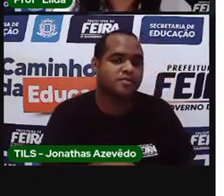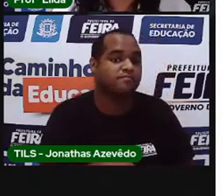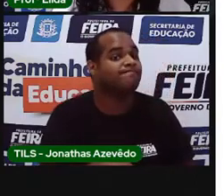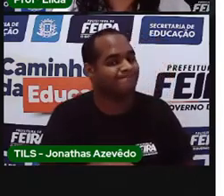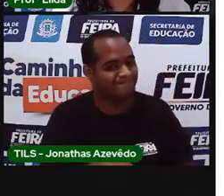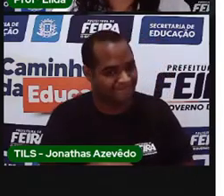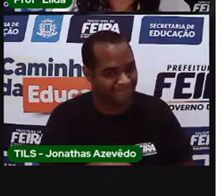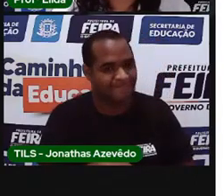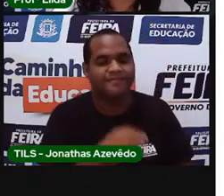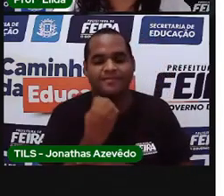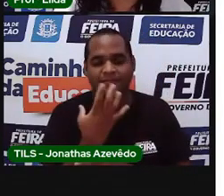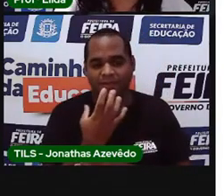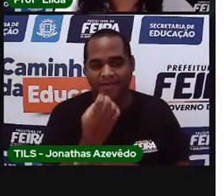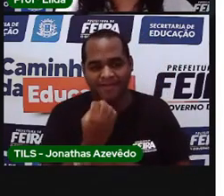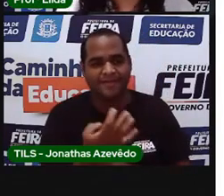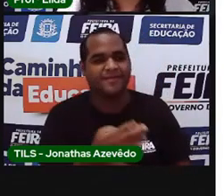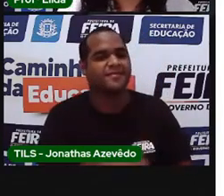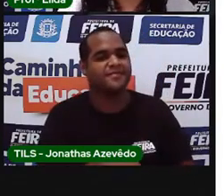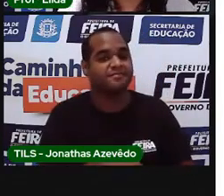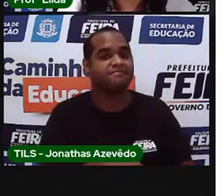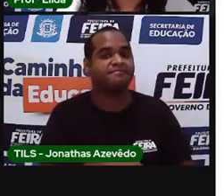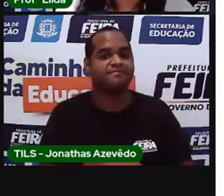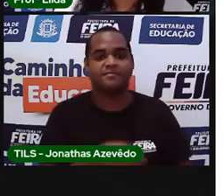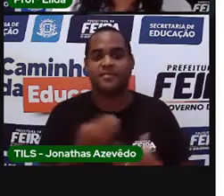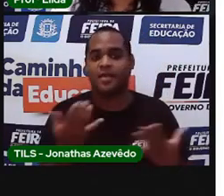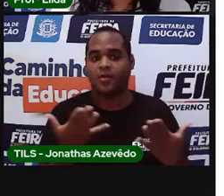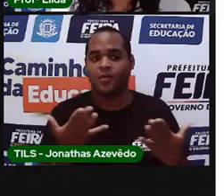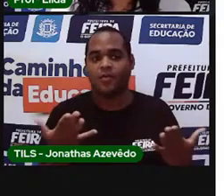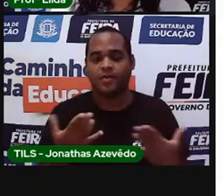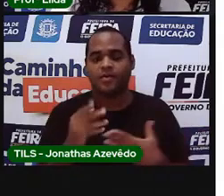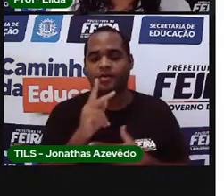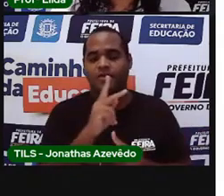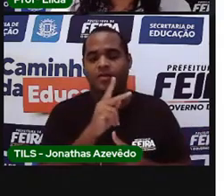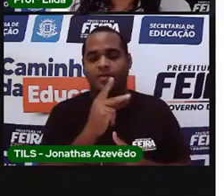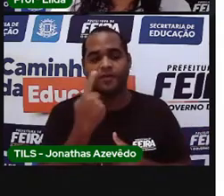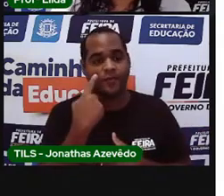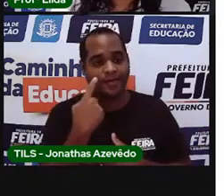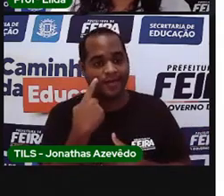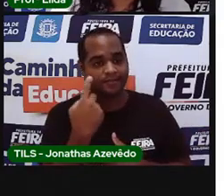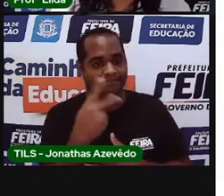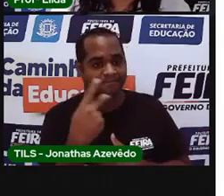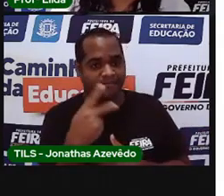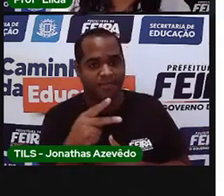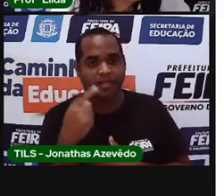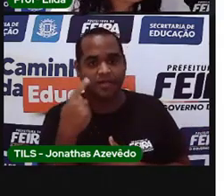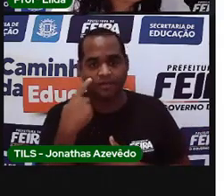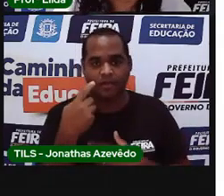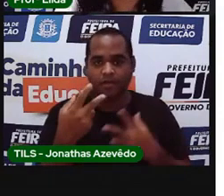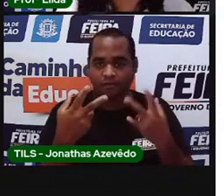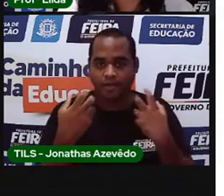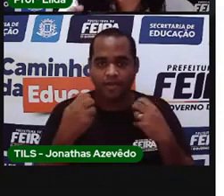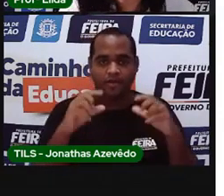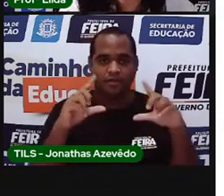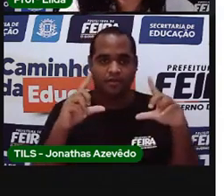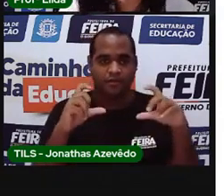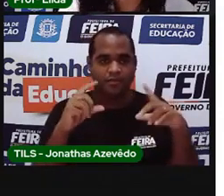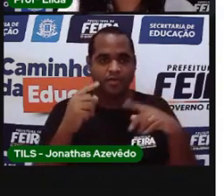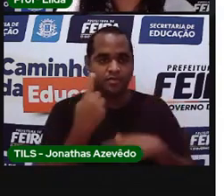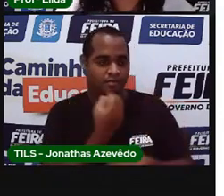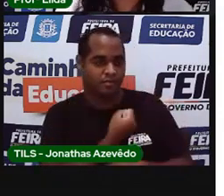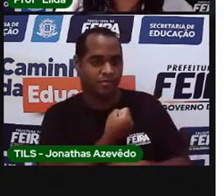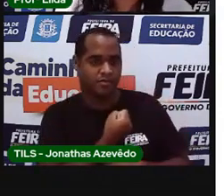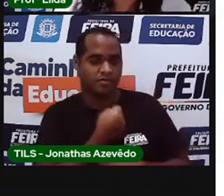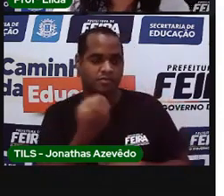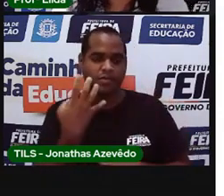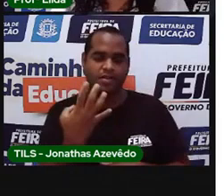E isso, muito bem. Agora, você vai olhar para a imagem que está do número 4.